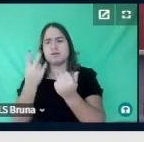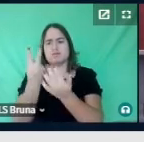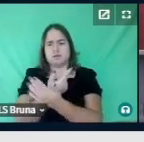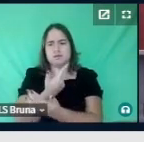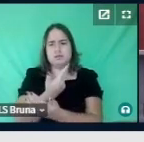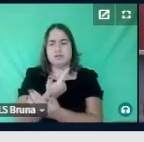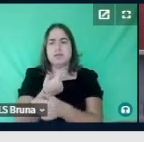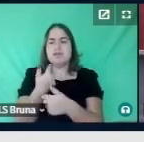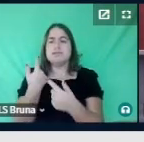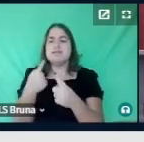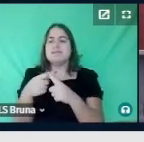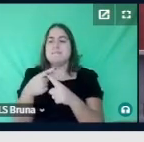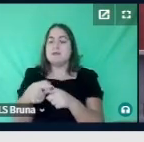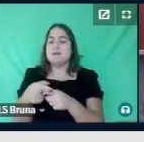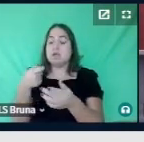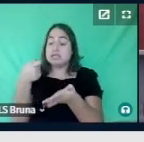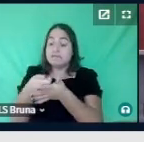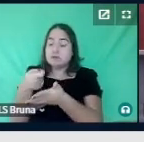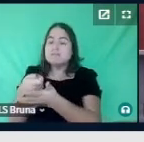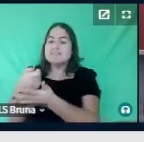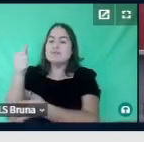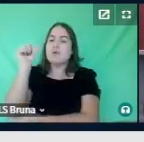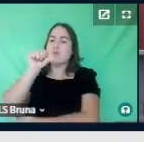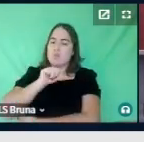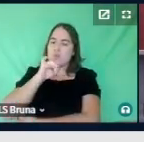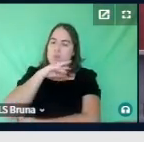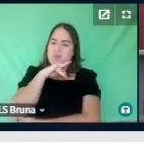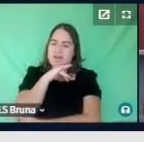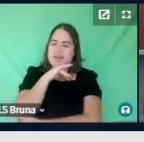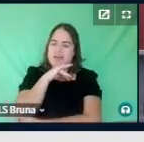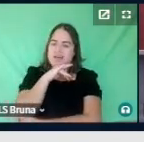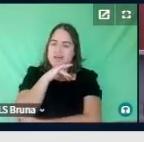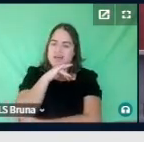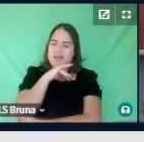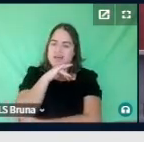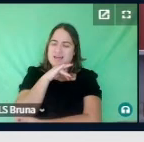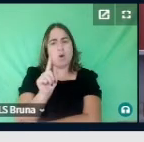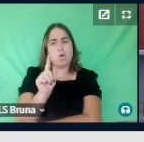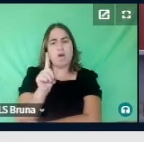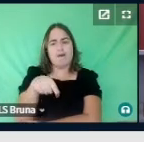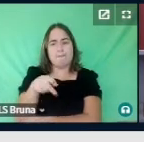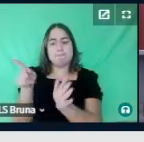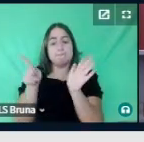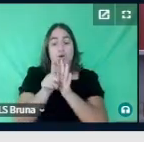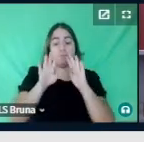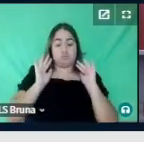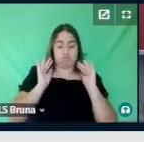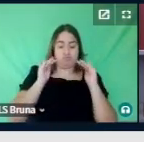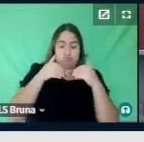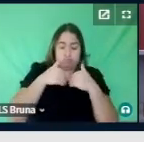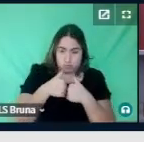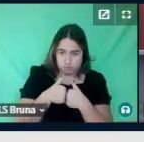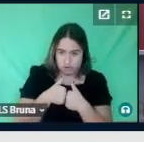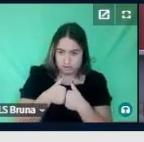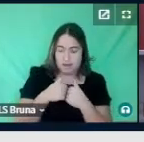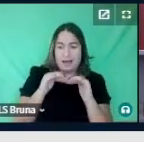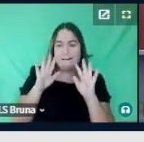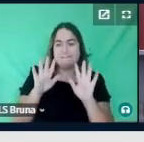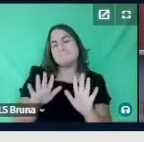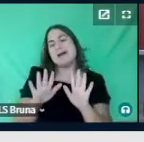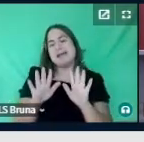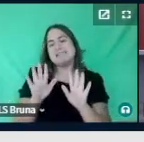gerados por reforçamento negativo, que não são oriundos do TEIA, mas aprendizes neurotípicos ou